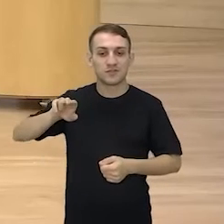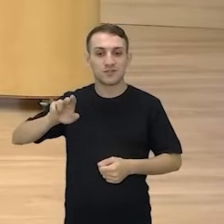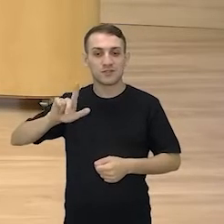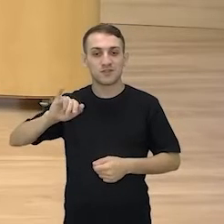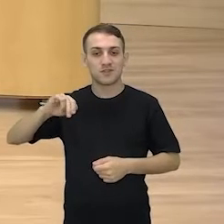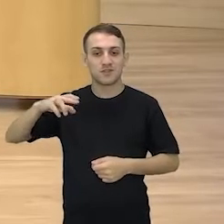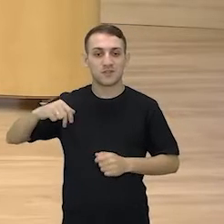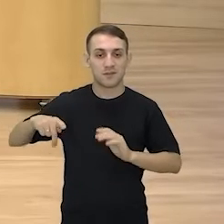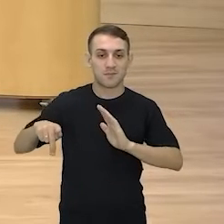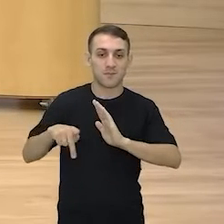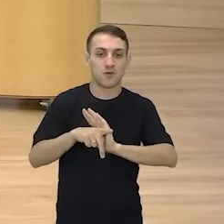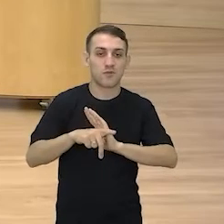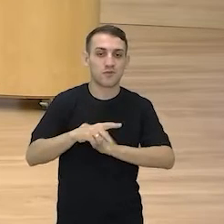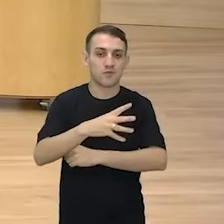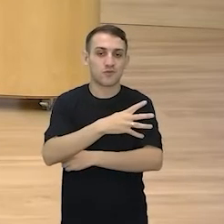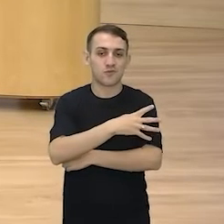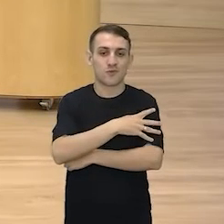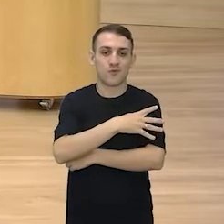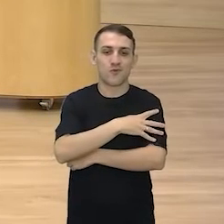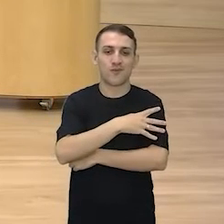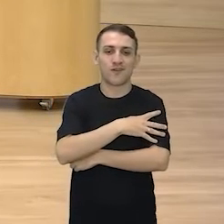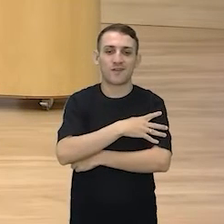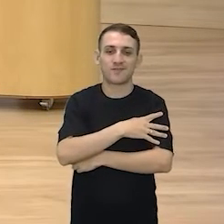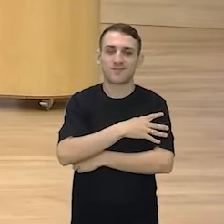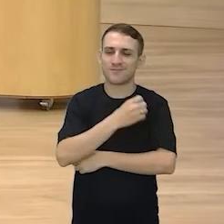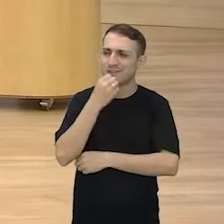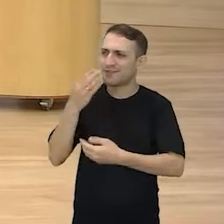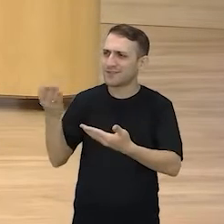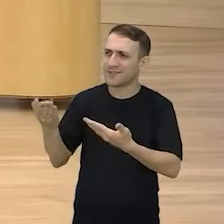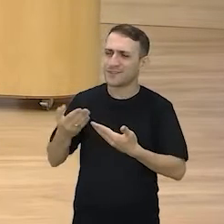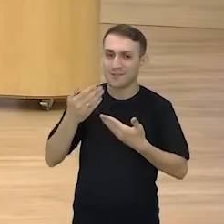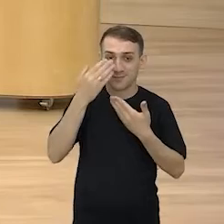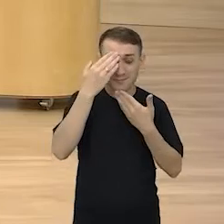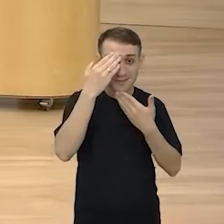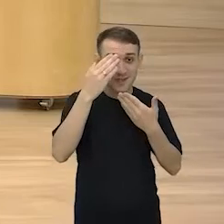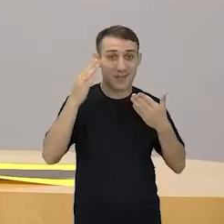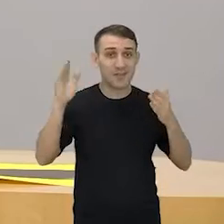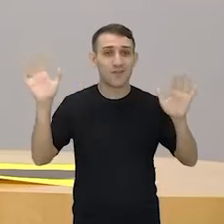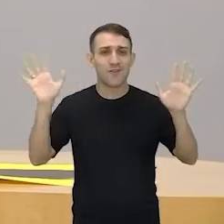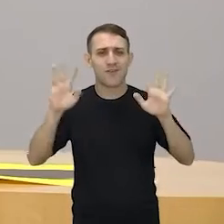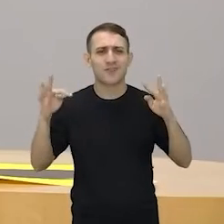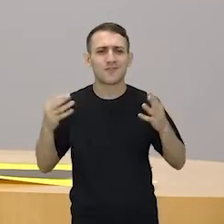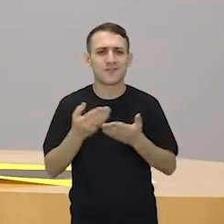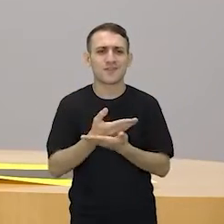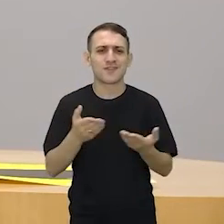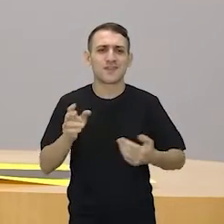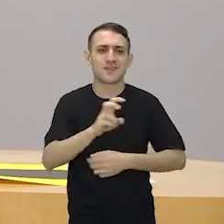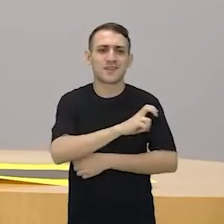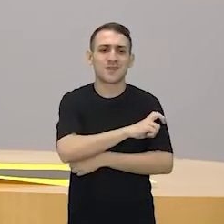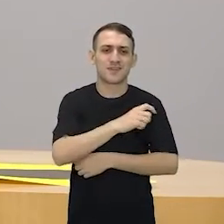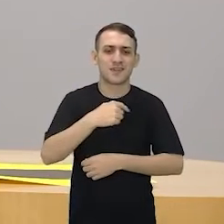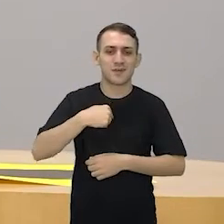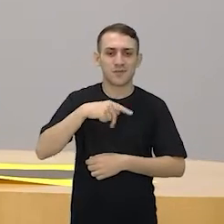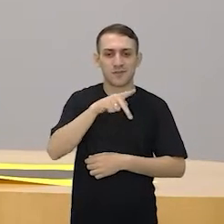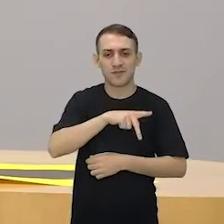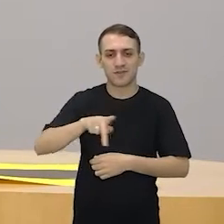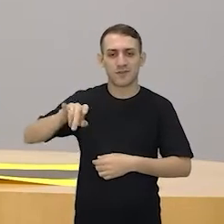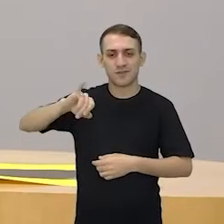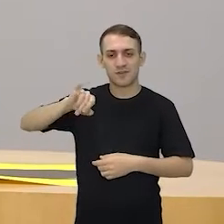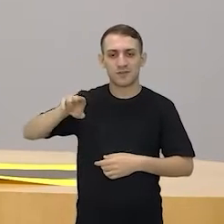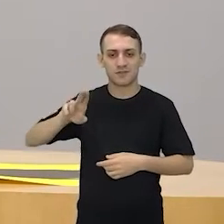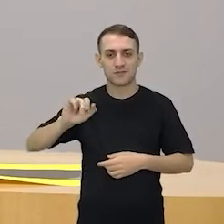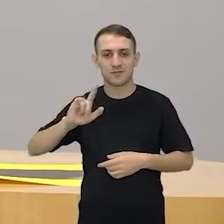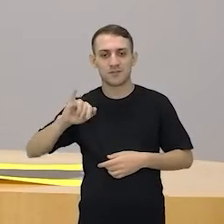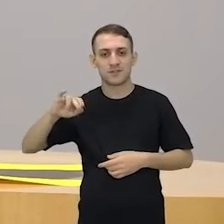do quarto ano. Bem-vinda professora. Obrigada. Olá galerinha do quinto ano, eu sou a pro Juliana Nadeu,